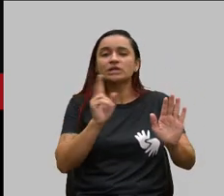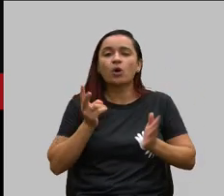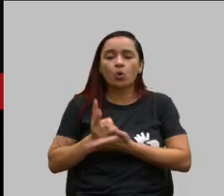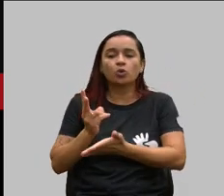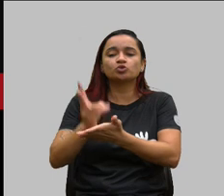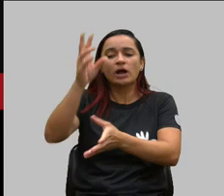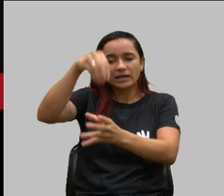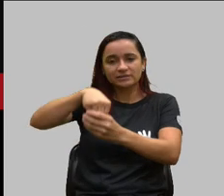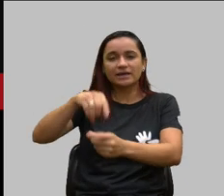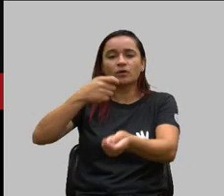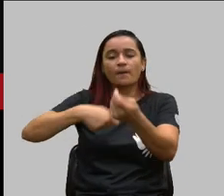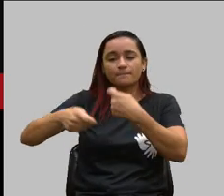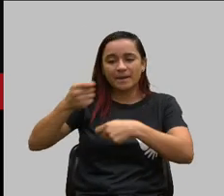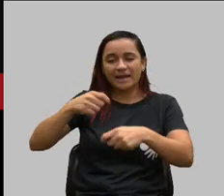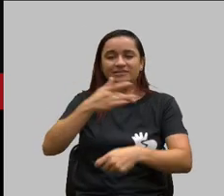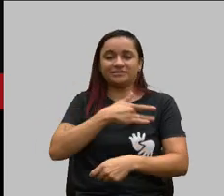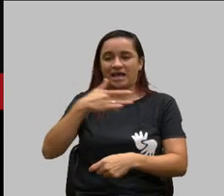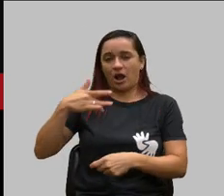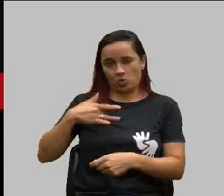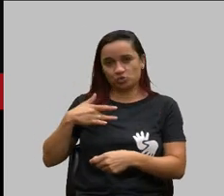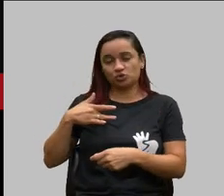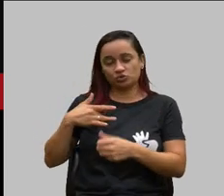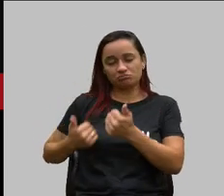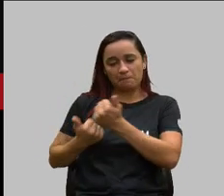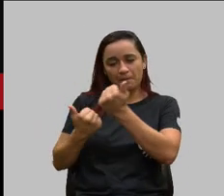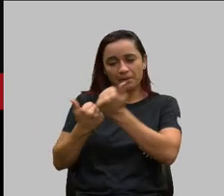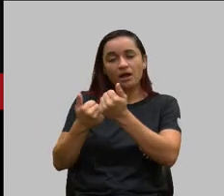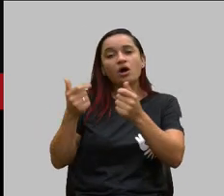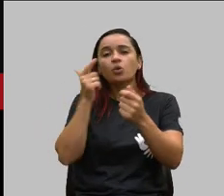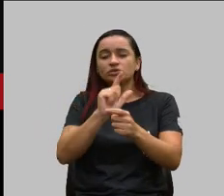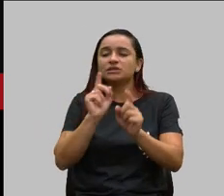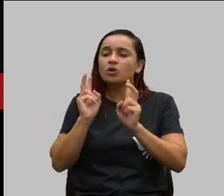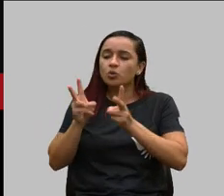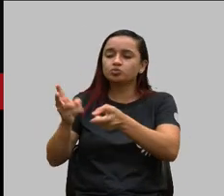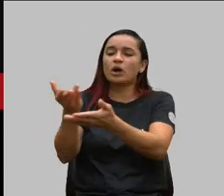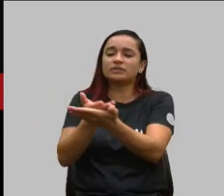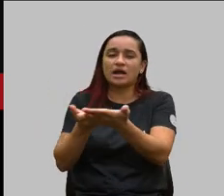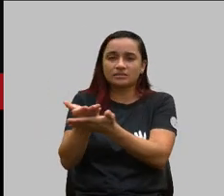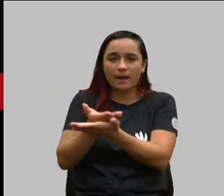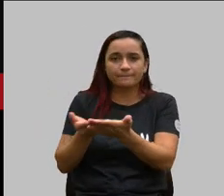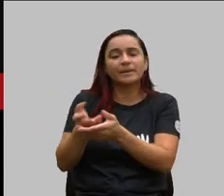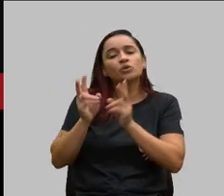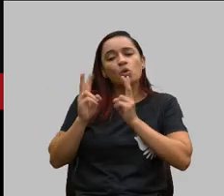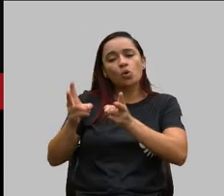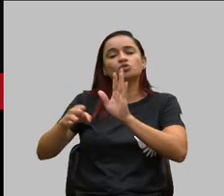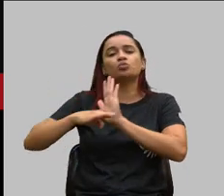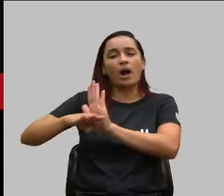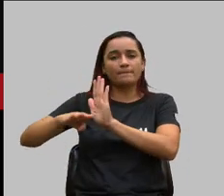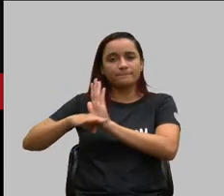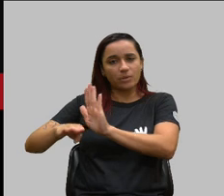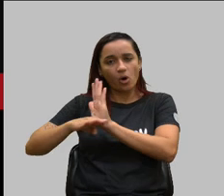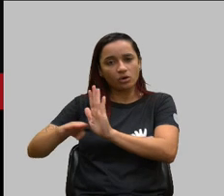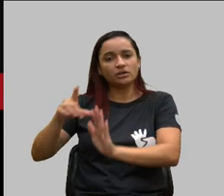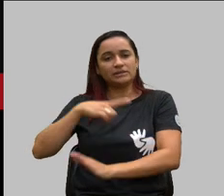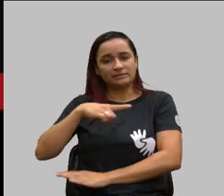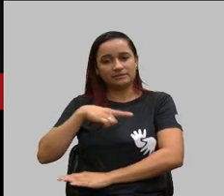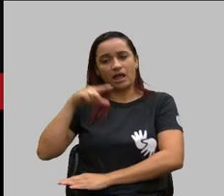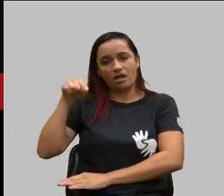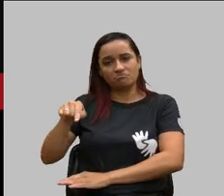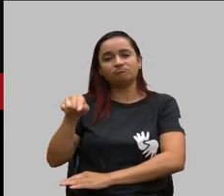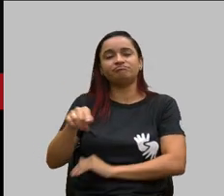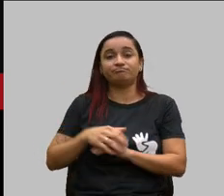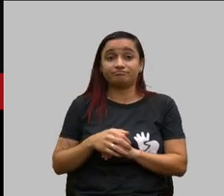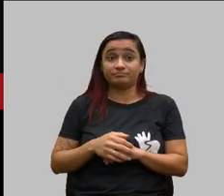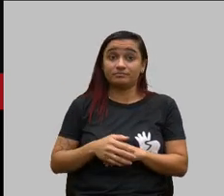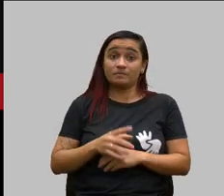mercado de saúde suplementar e para que ele possa continuar o seu tratamento e possa continuar assistido aqui a agência